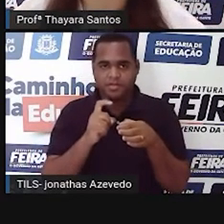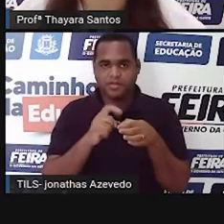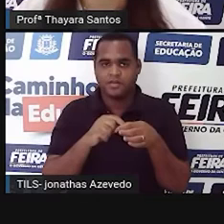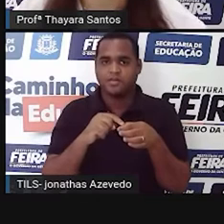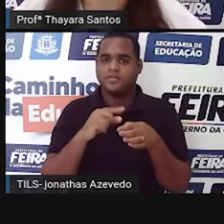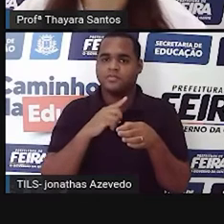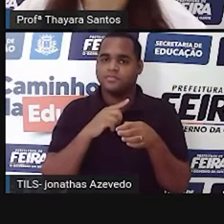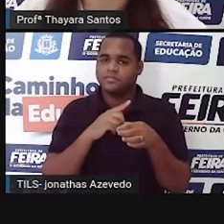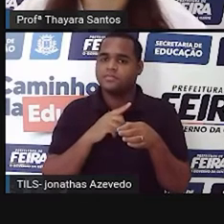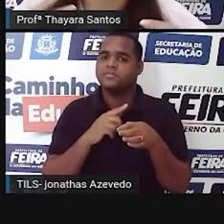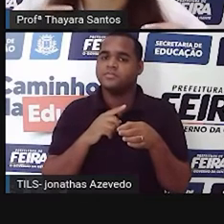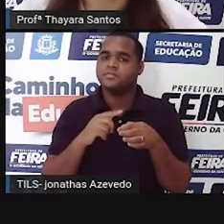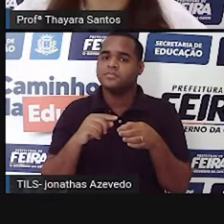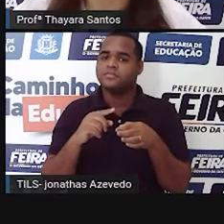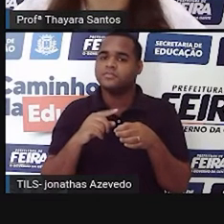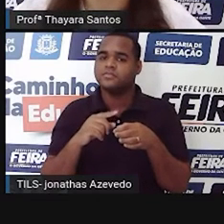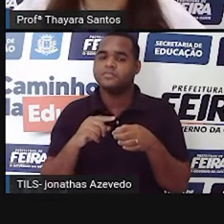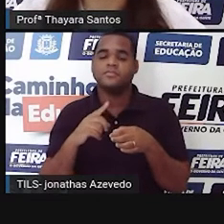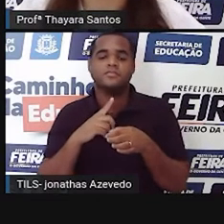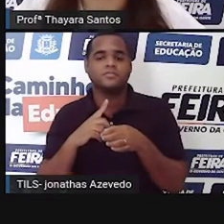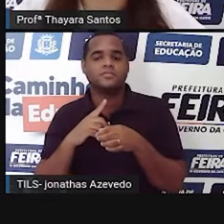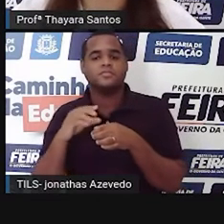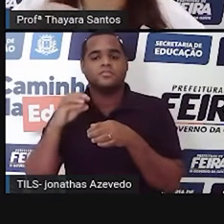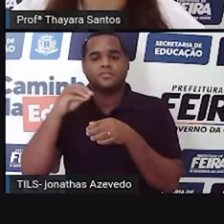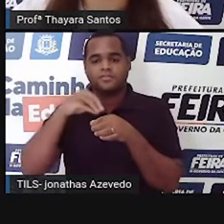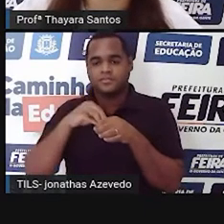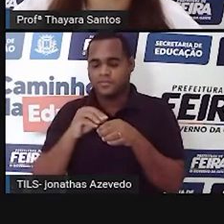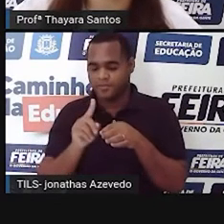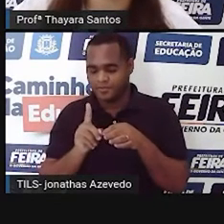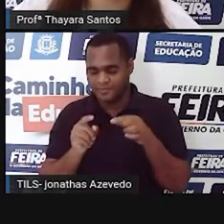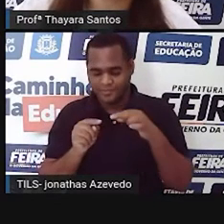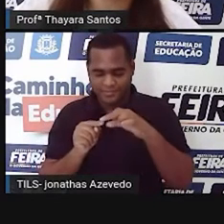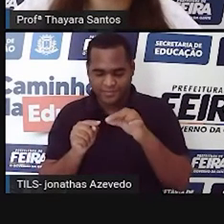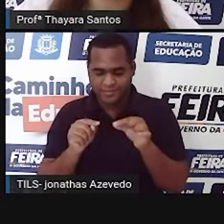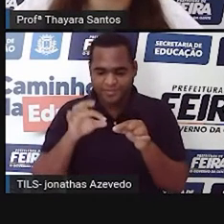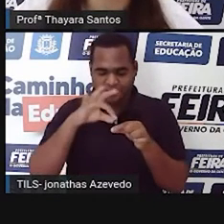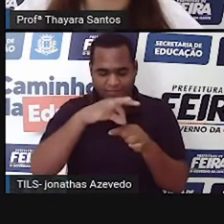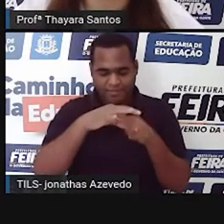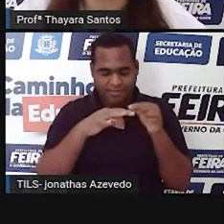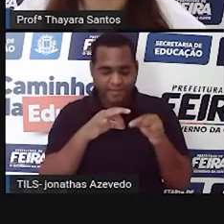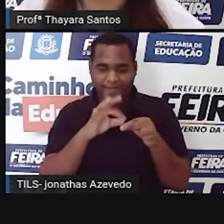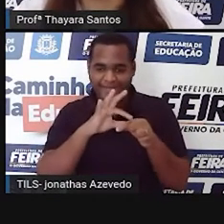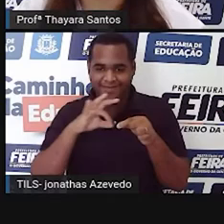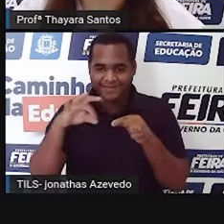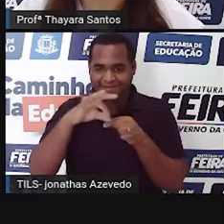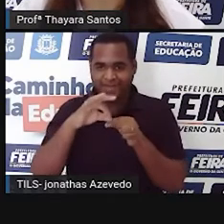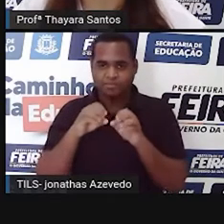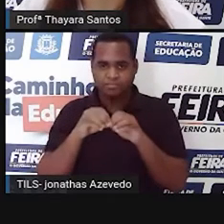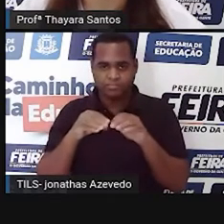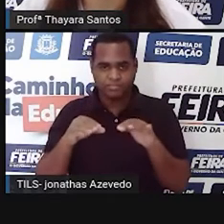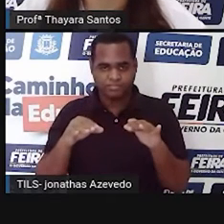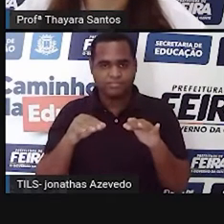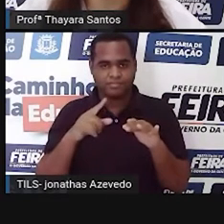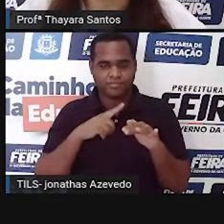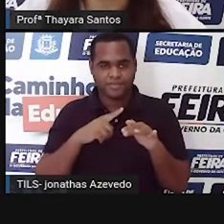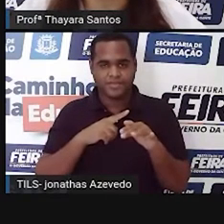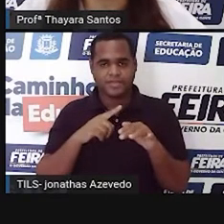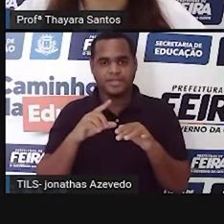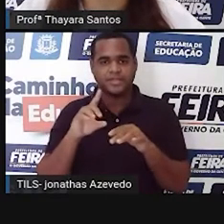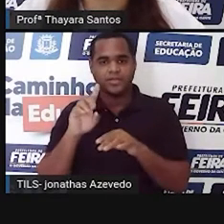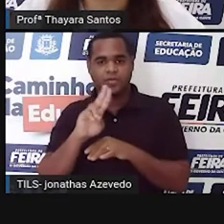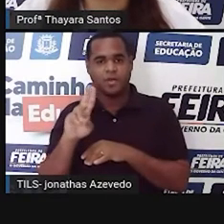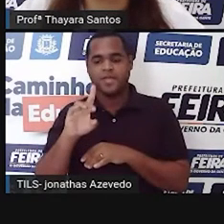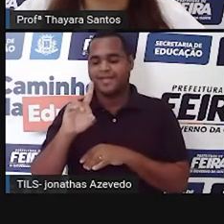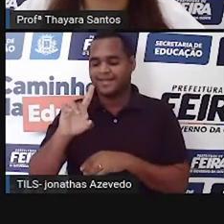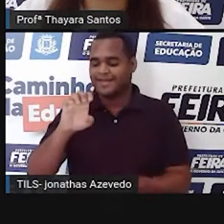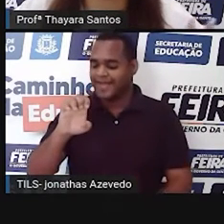lado. A gente tem, no sistema reprodutor masculino, os ductos diferentes ou canais diferentes. E escreve desse jeito mesmo